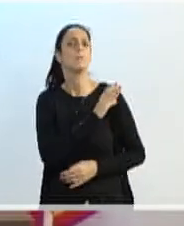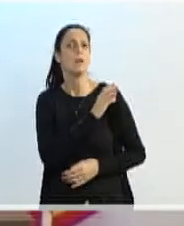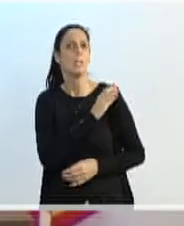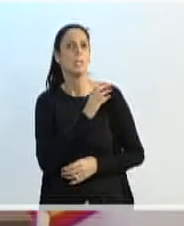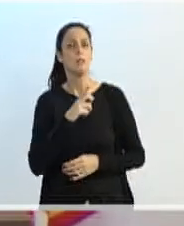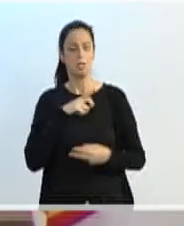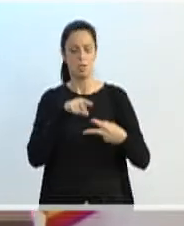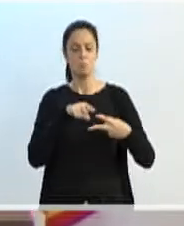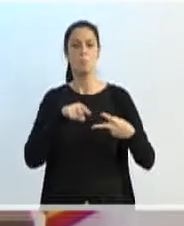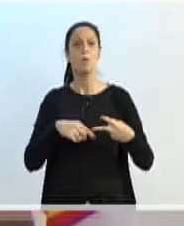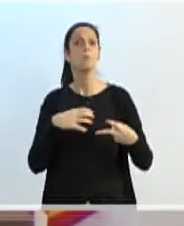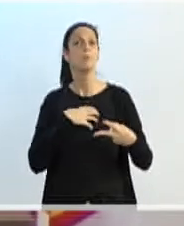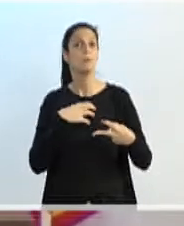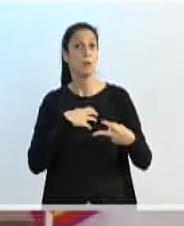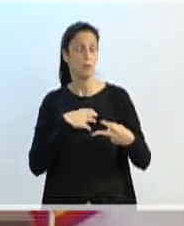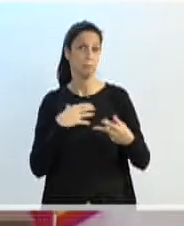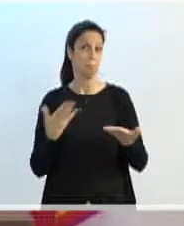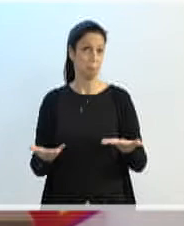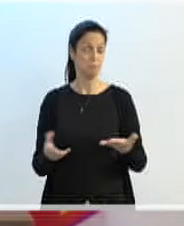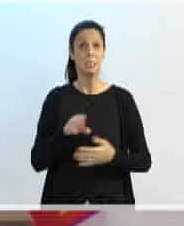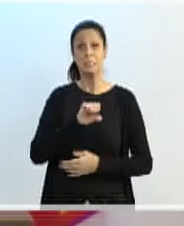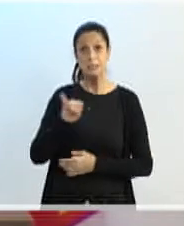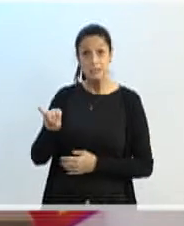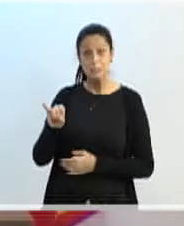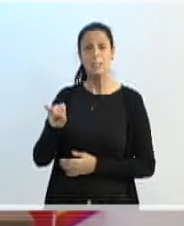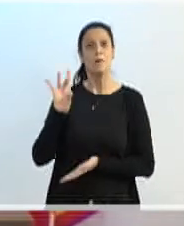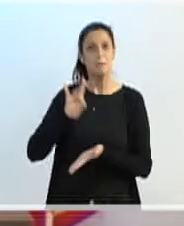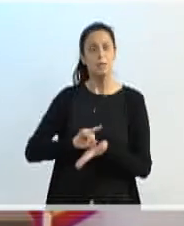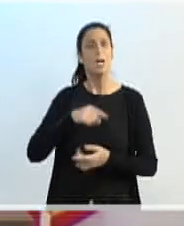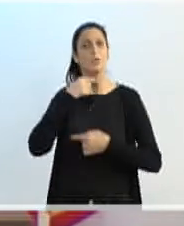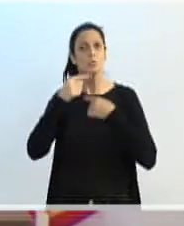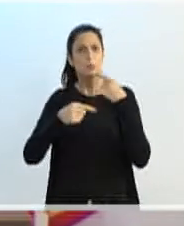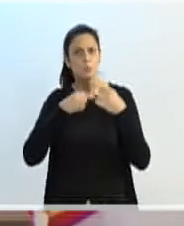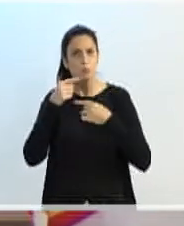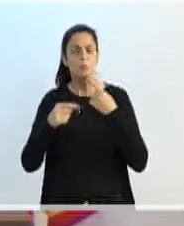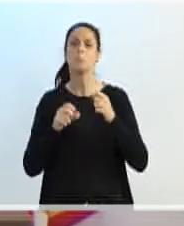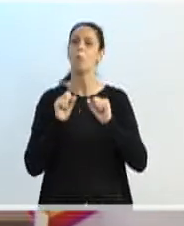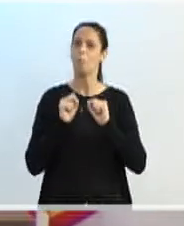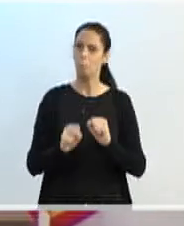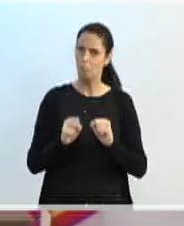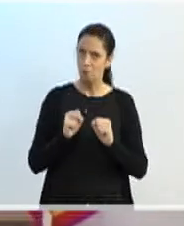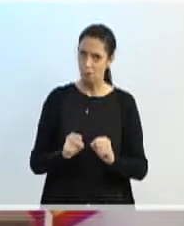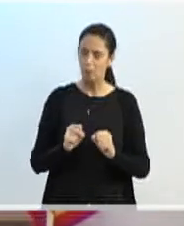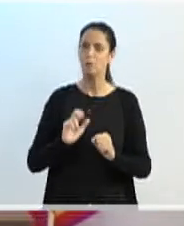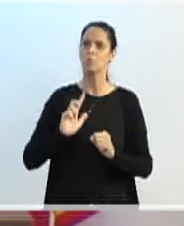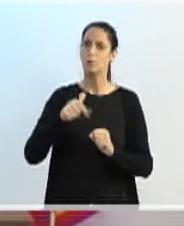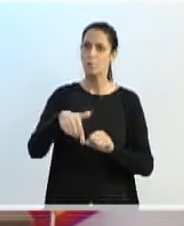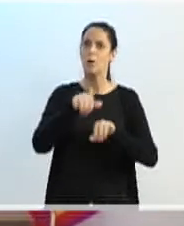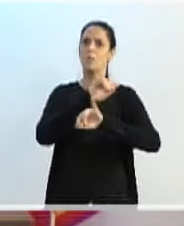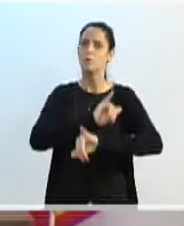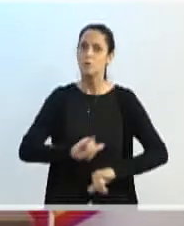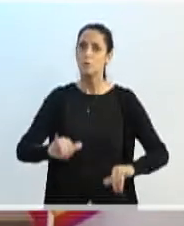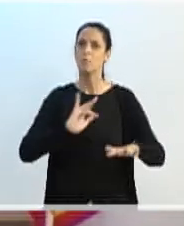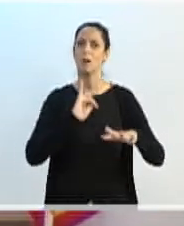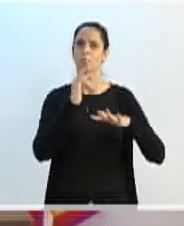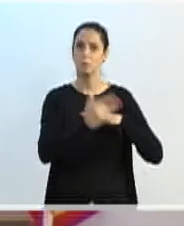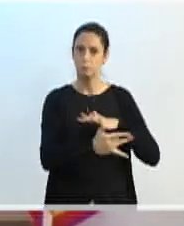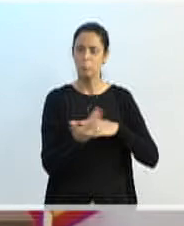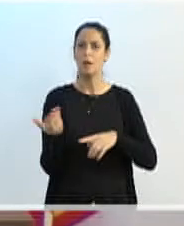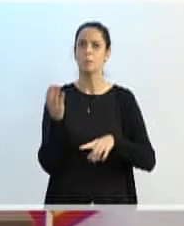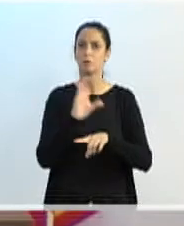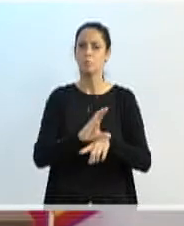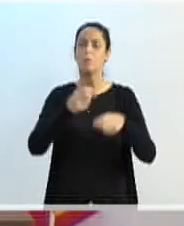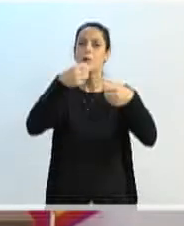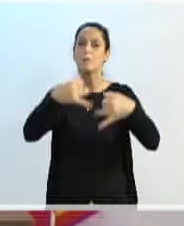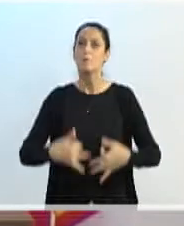pesquisadas. Então, aí, quem tiver ainda dúvida, a gente vai estar divulgando também nas redes sociais o vídeo para explicar.